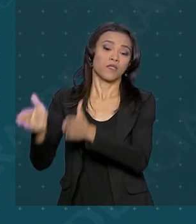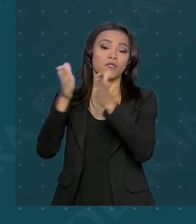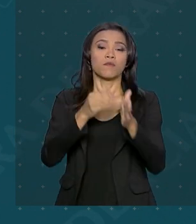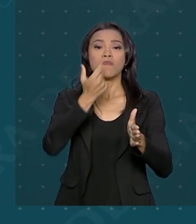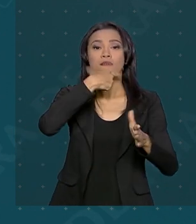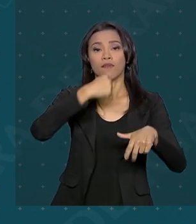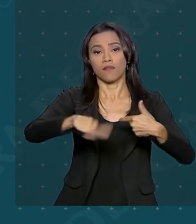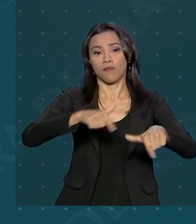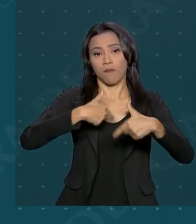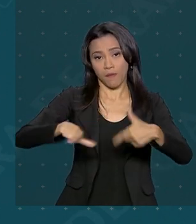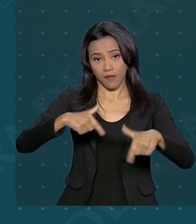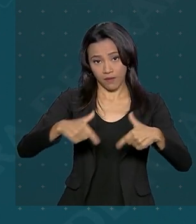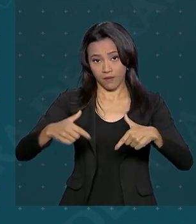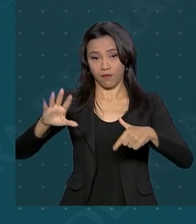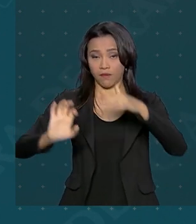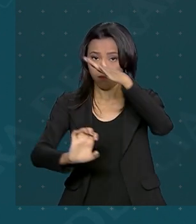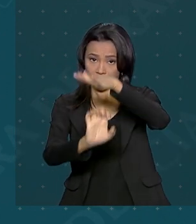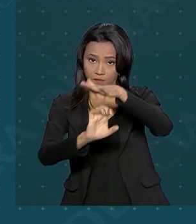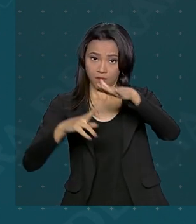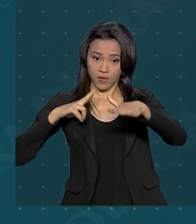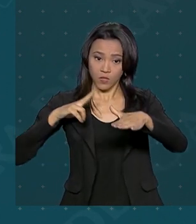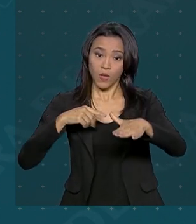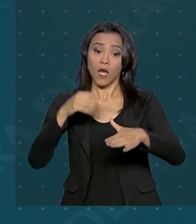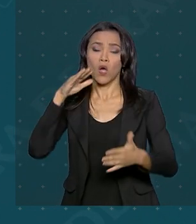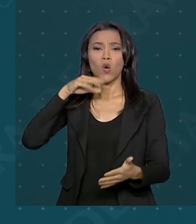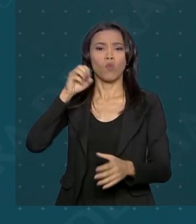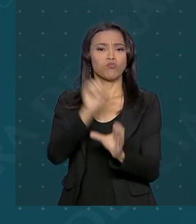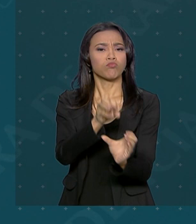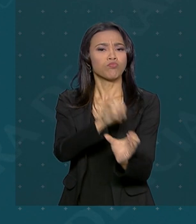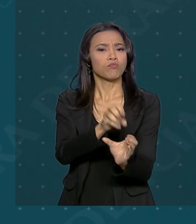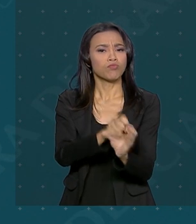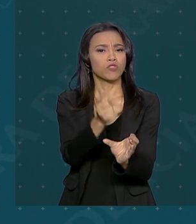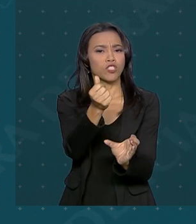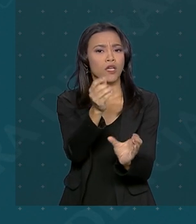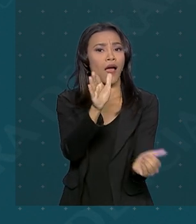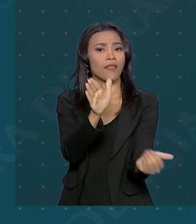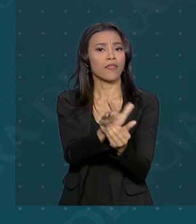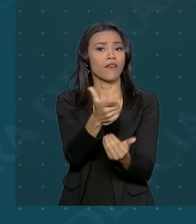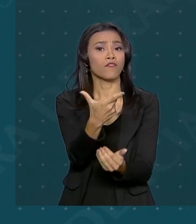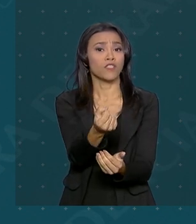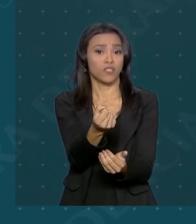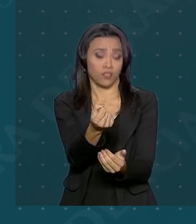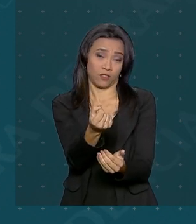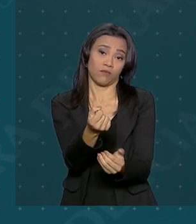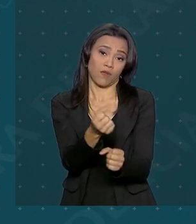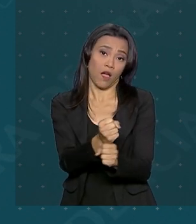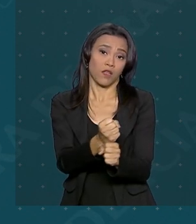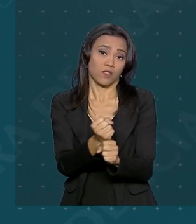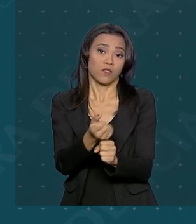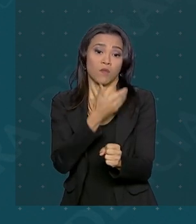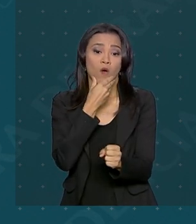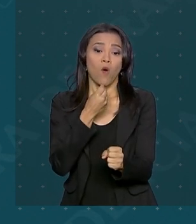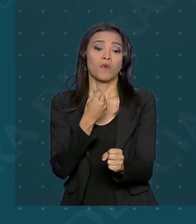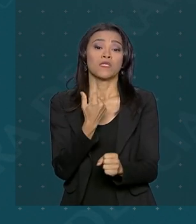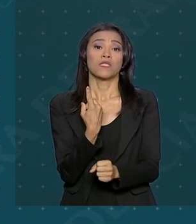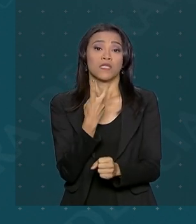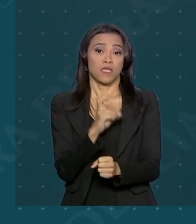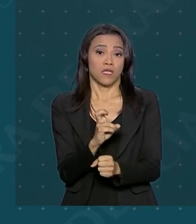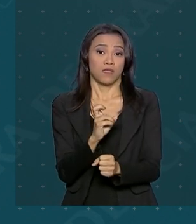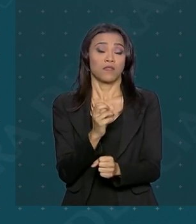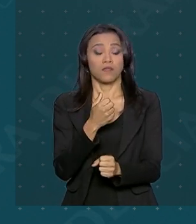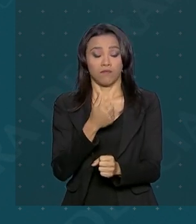iniciativa privada, o tempo mínimo de contribuição passa a ser de 20 anos para homens e 15 anos para mulheres.